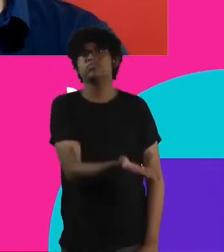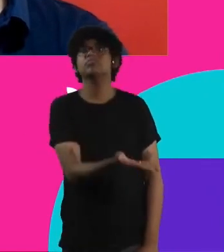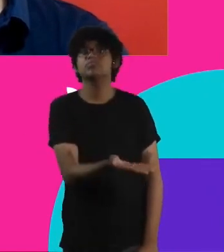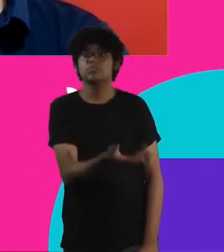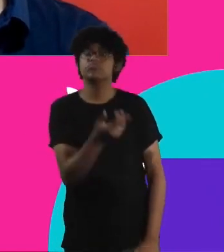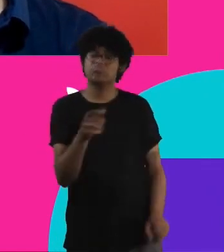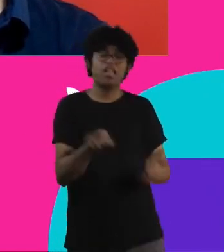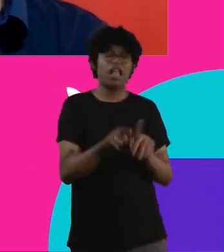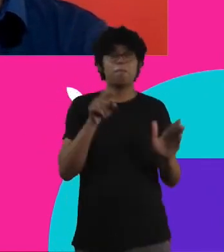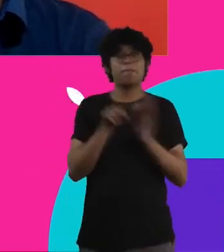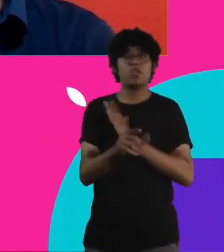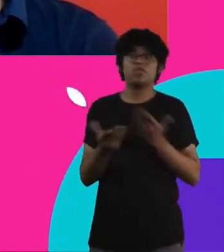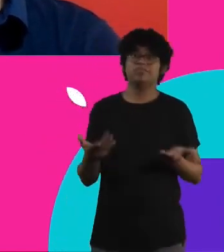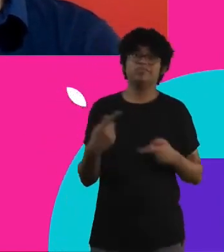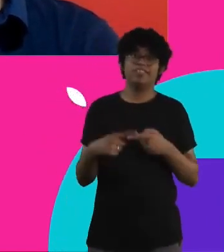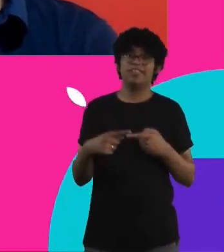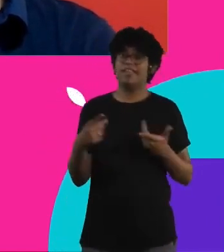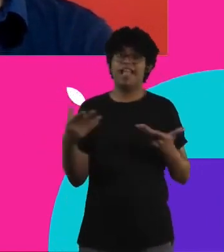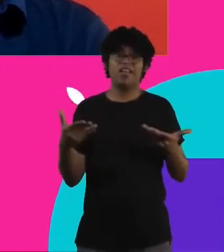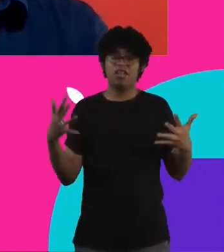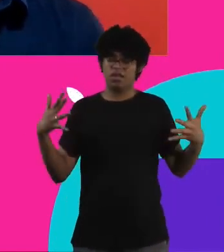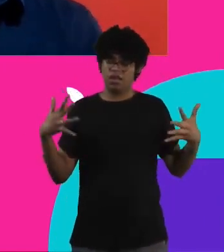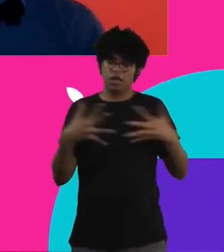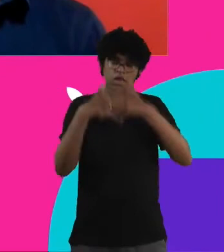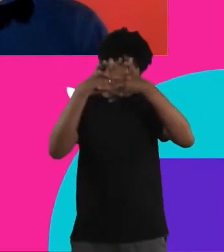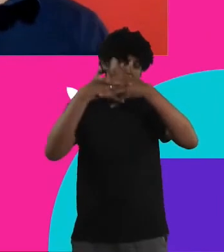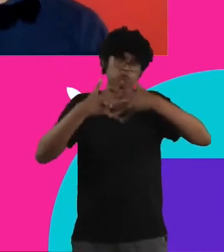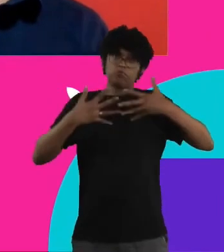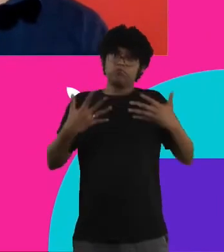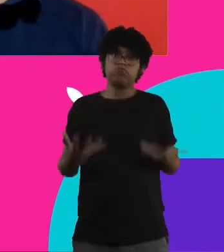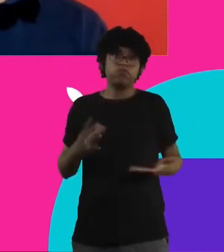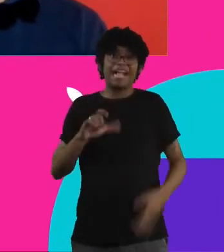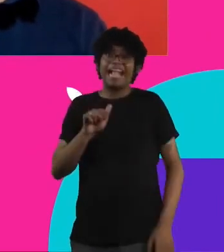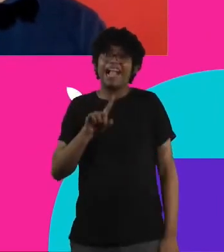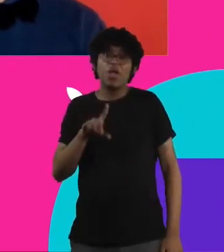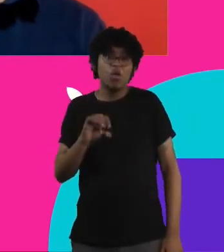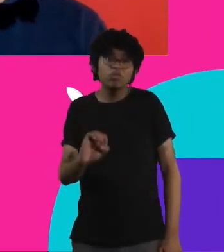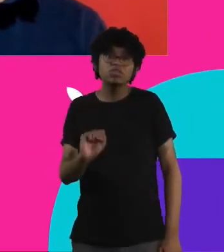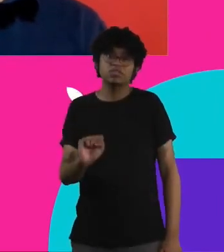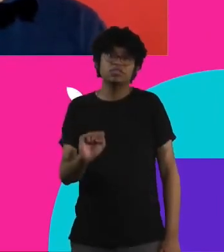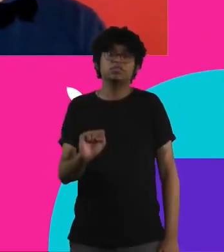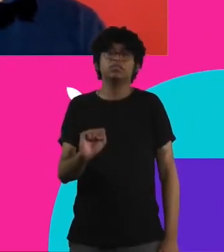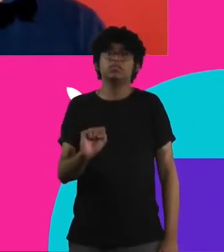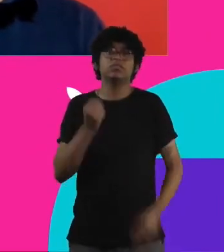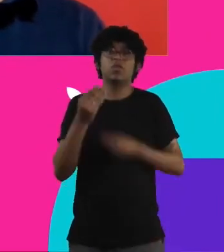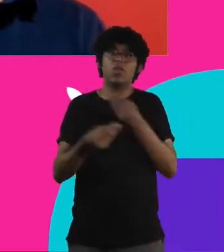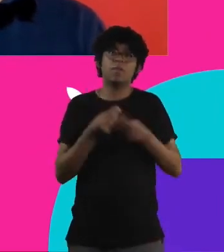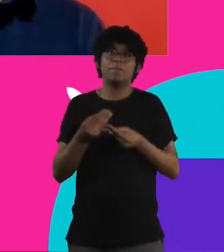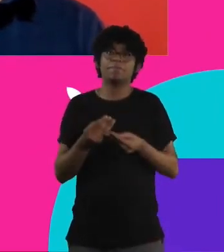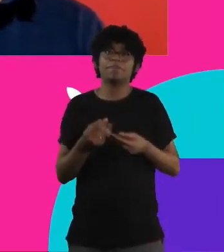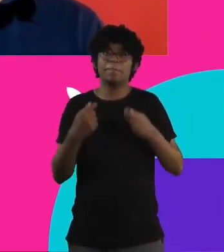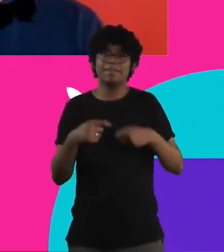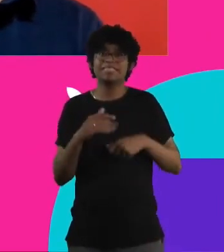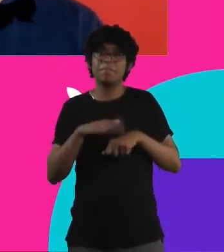porque é uma situação tão caótica né uma crise tão caótica humanitária que assim eu fico me perguntando o que mais a gente